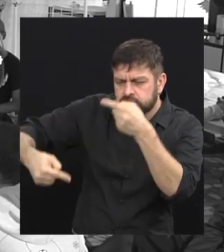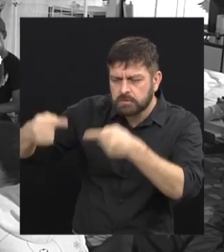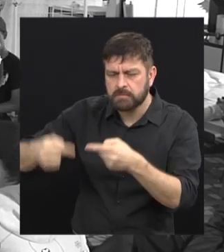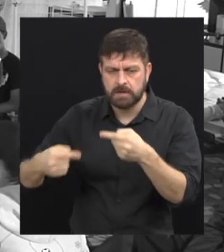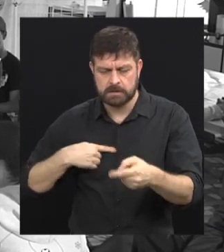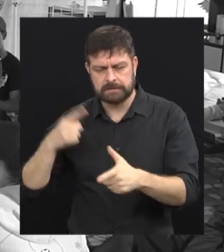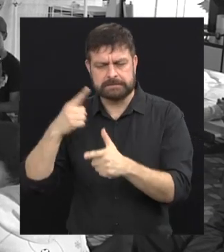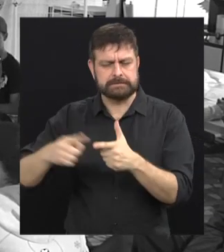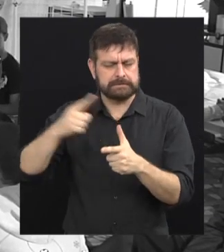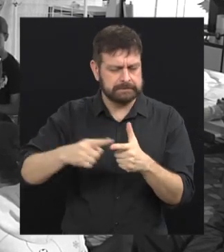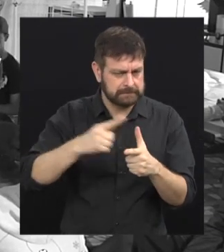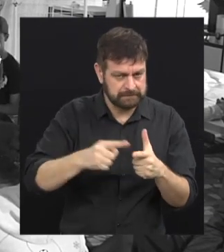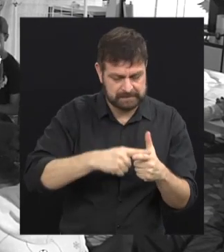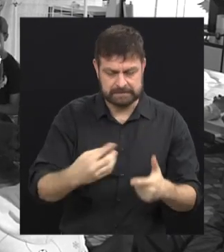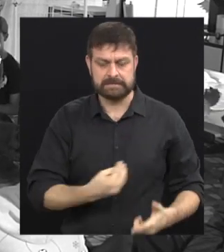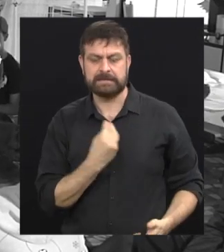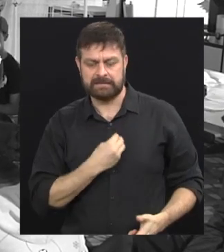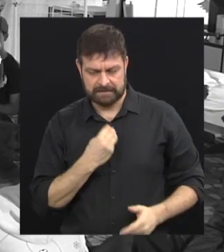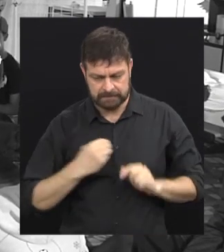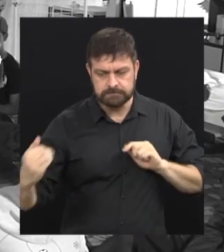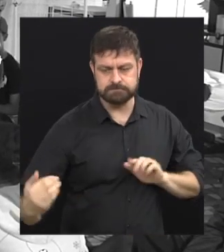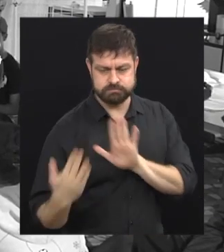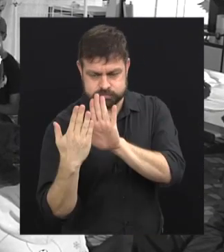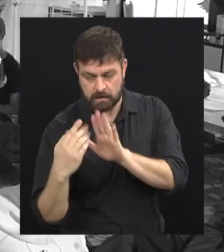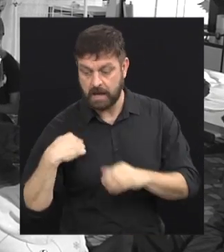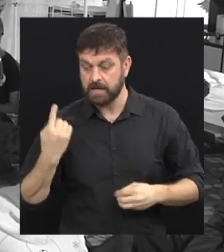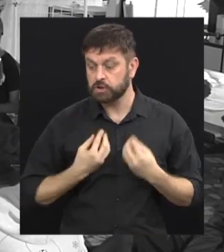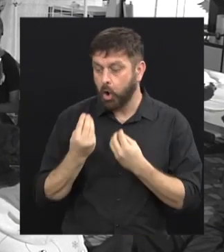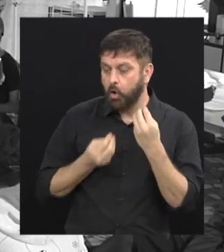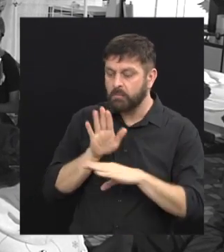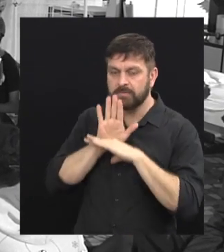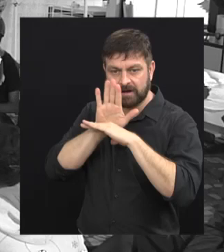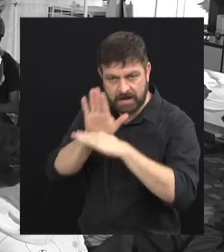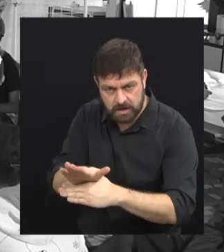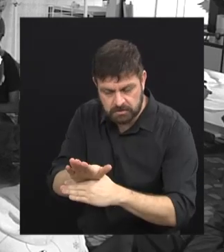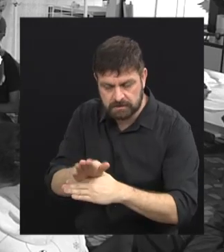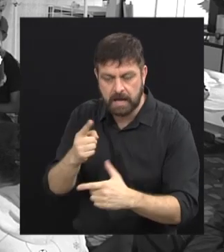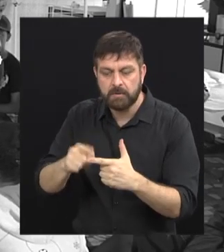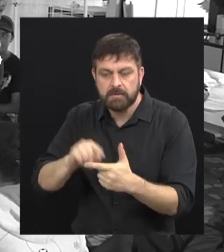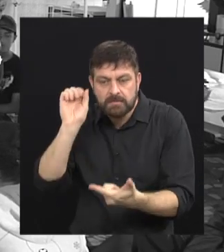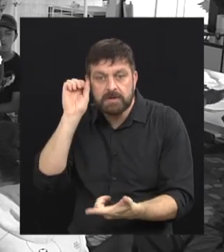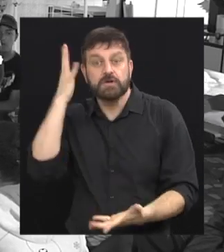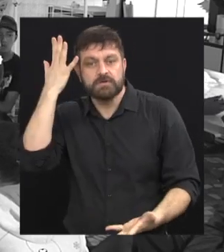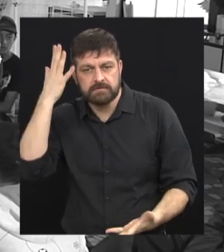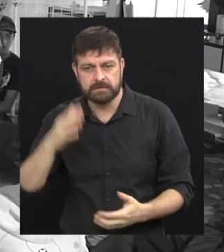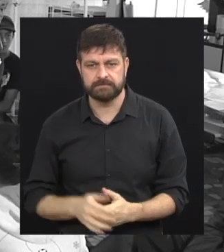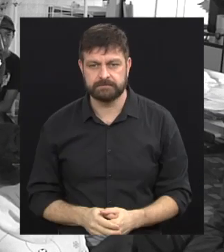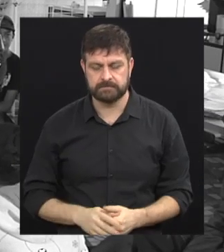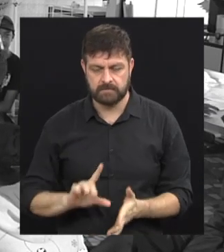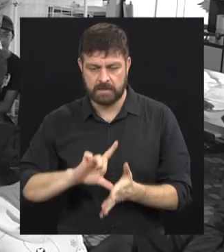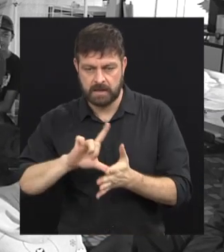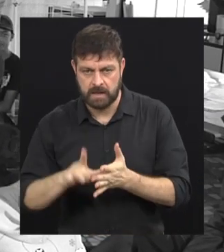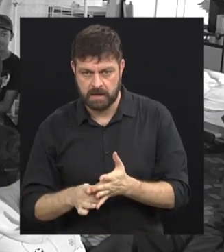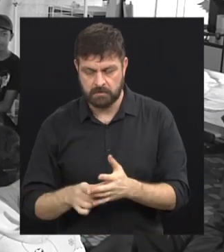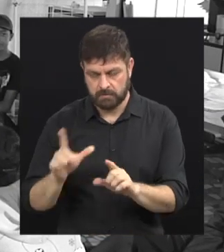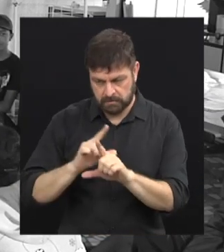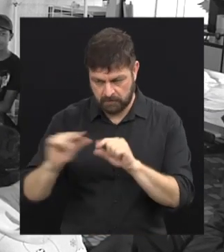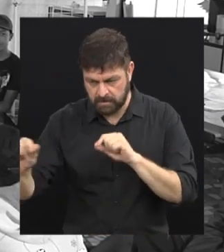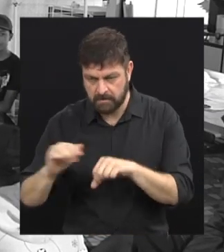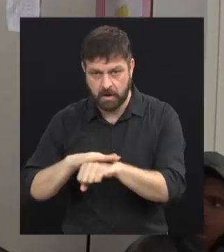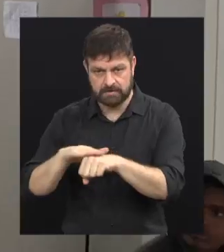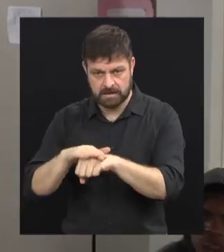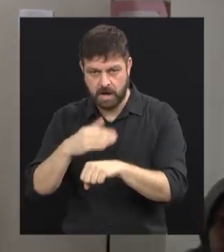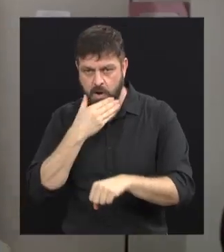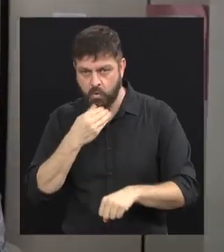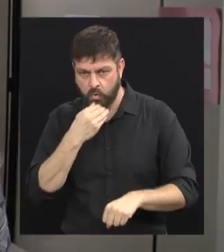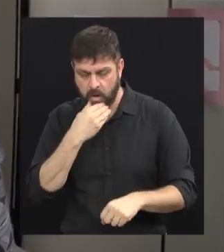problemas que eles enfrentam e que a gente pode ajudá-los a resolver melhor. Depois de sair daqui, a gente vai conversar com o Tomás, que o